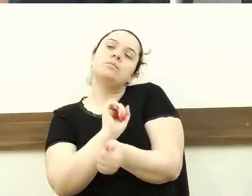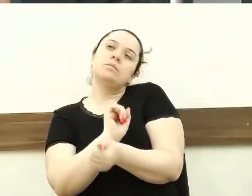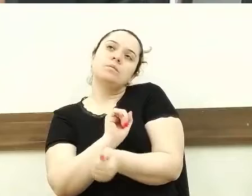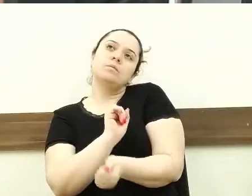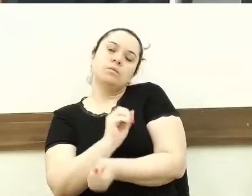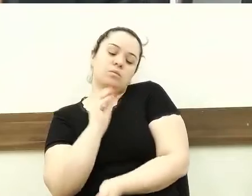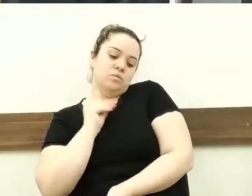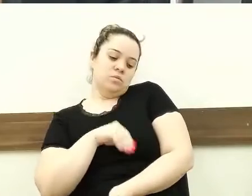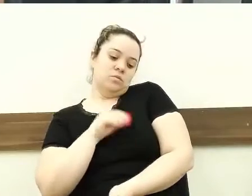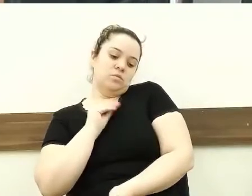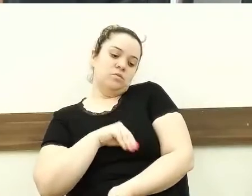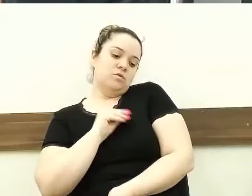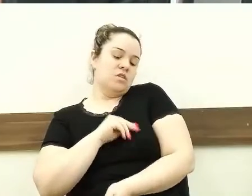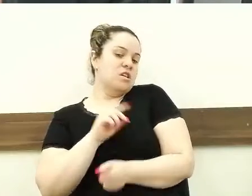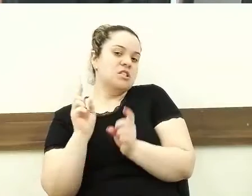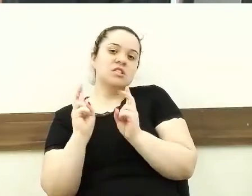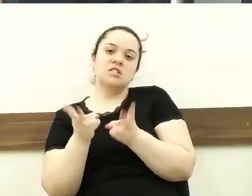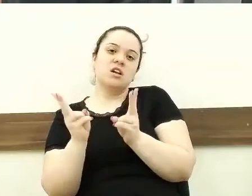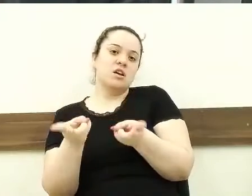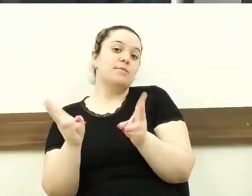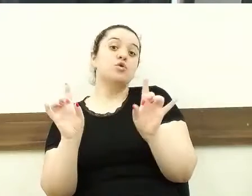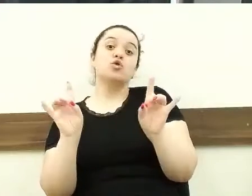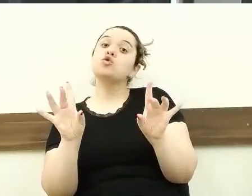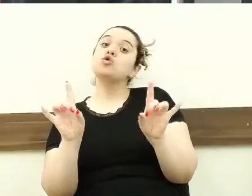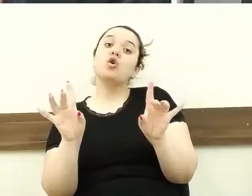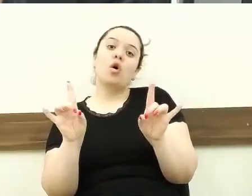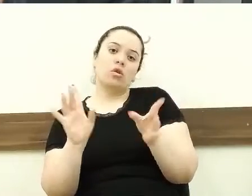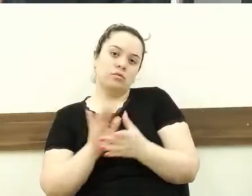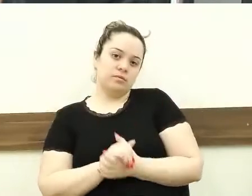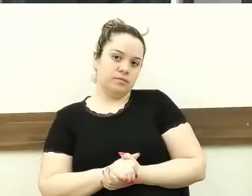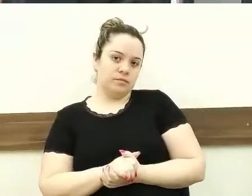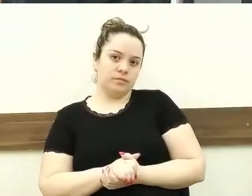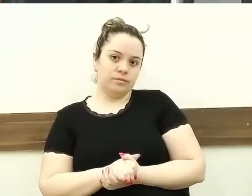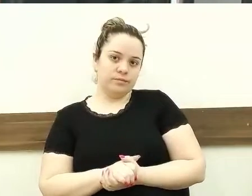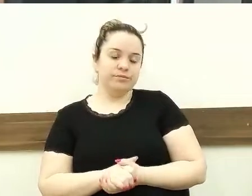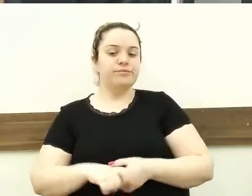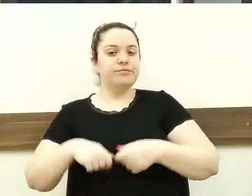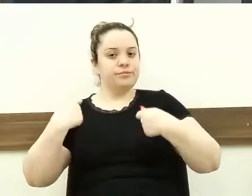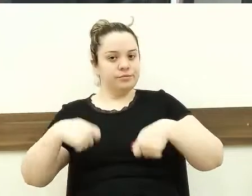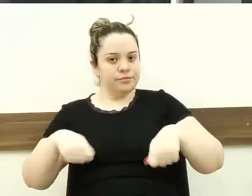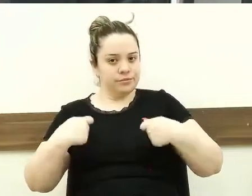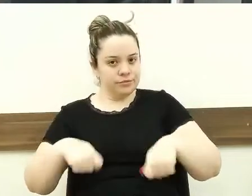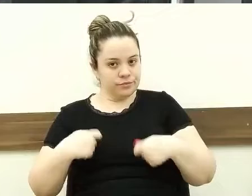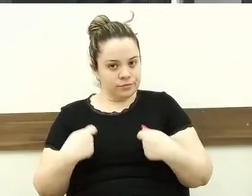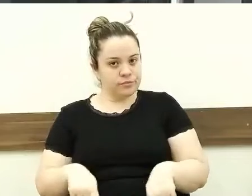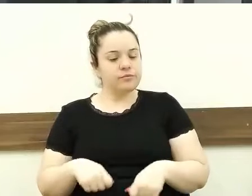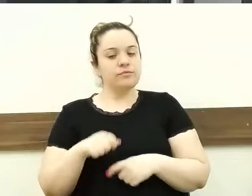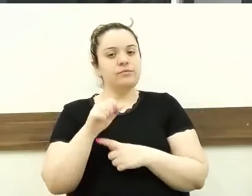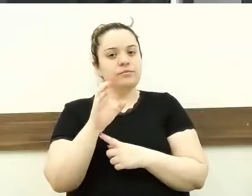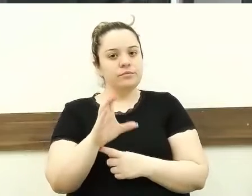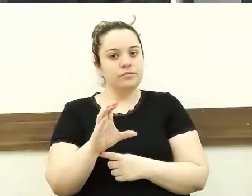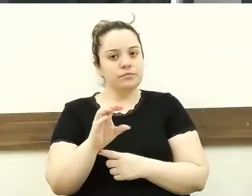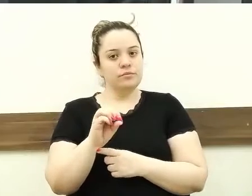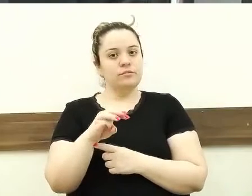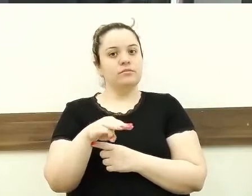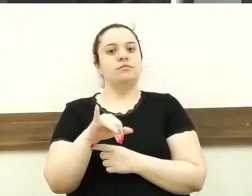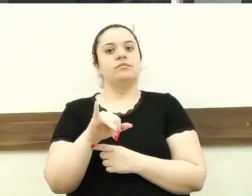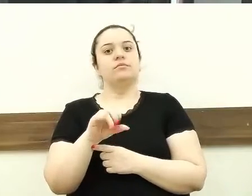ideia que eles têm. tem que existir punição, tem que existir um